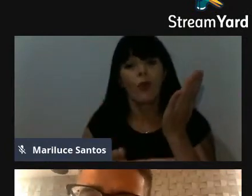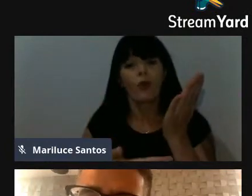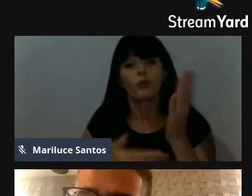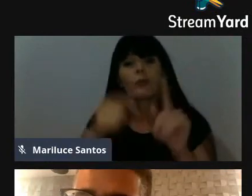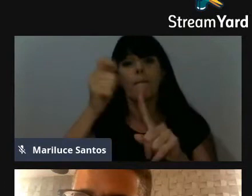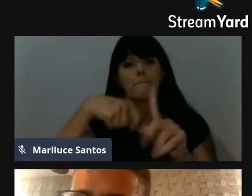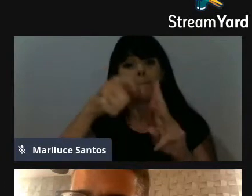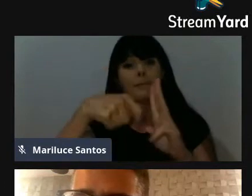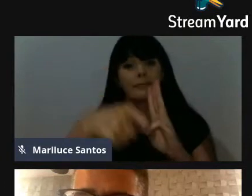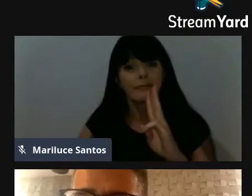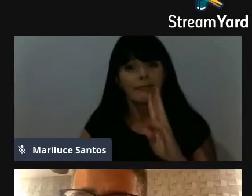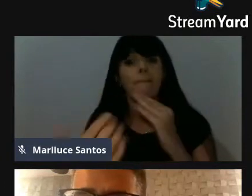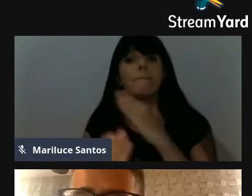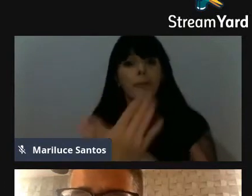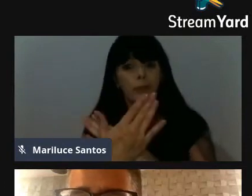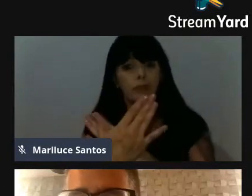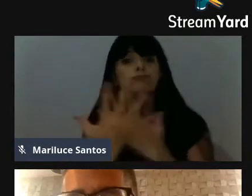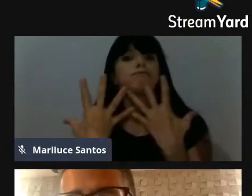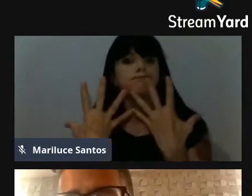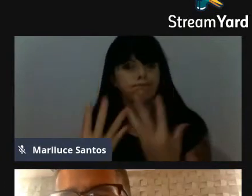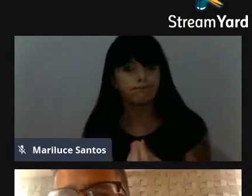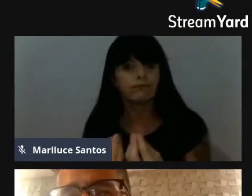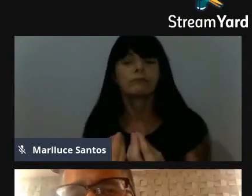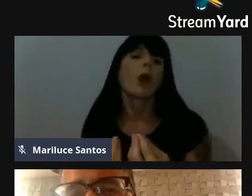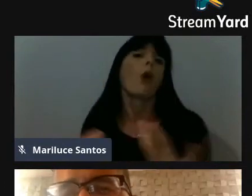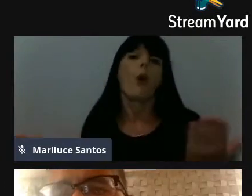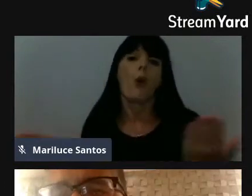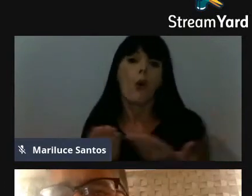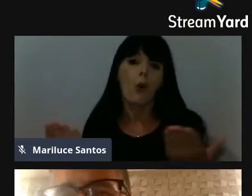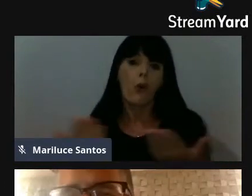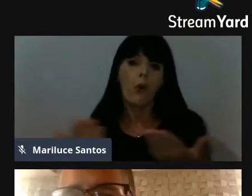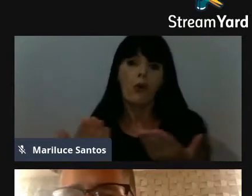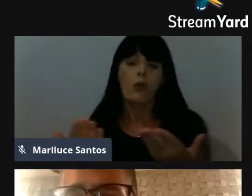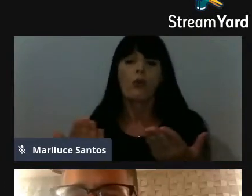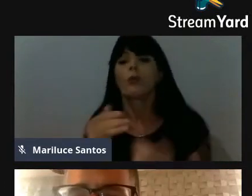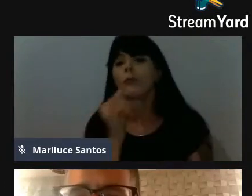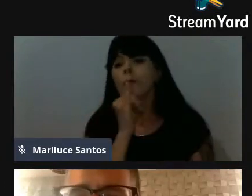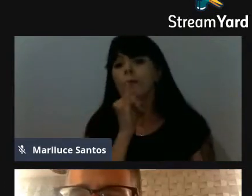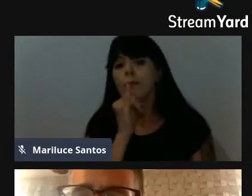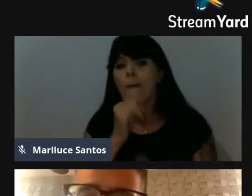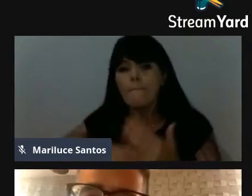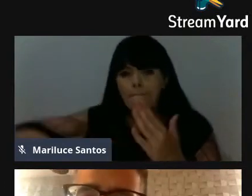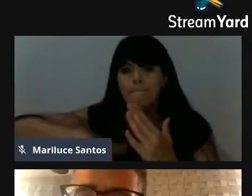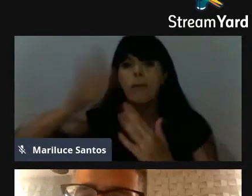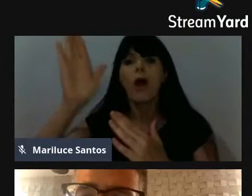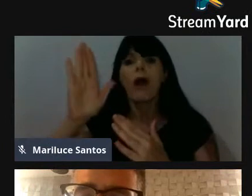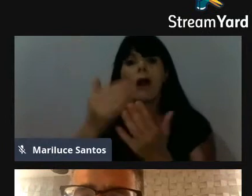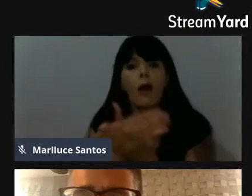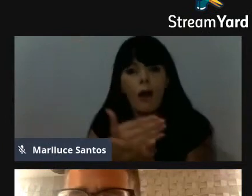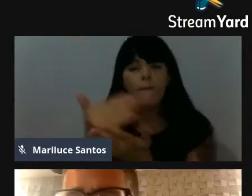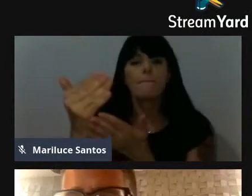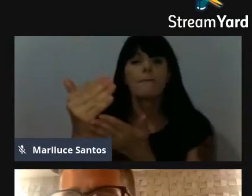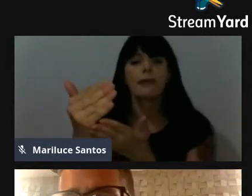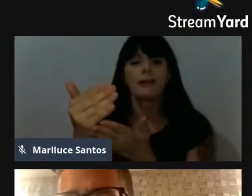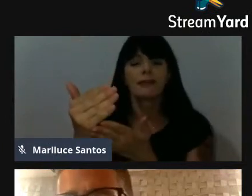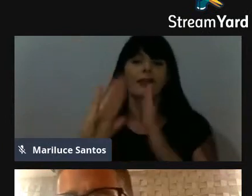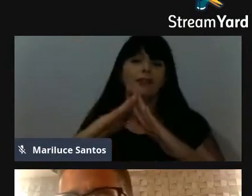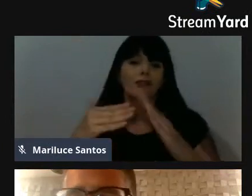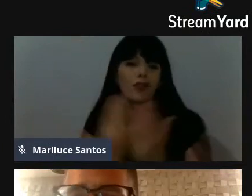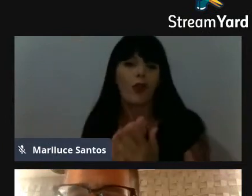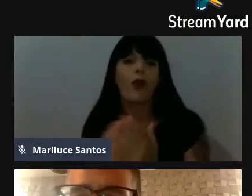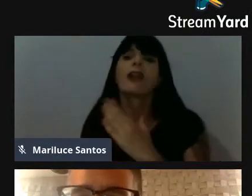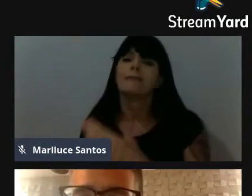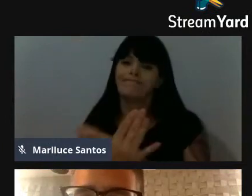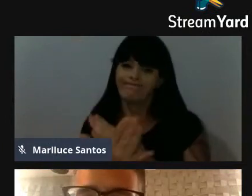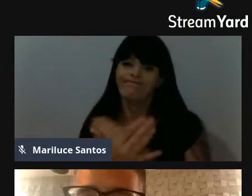e, então, ou seja, eu considero o pontapé inicial, toda a minha história, que deslanchou até eu chegar onde eu sou hoje,